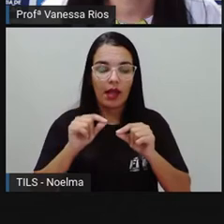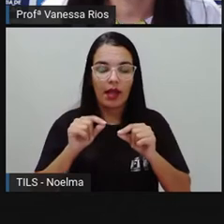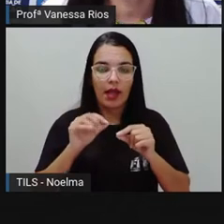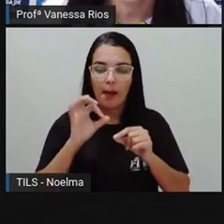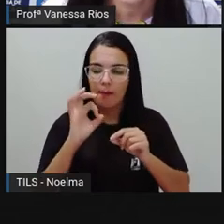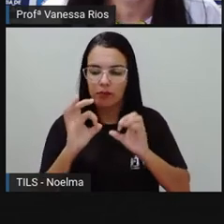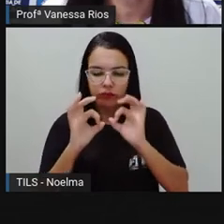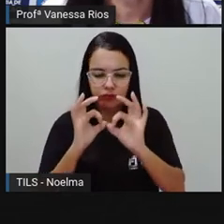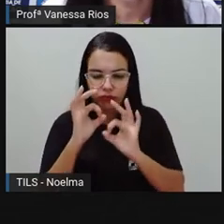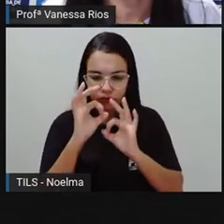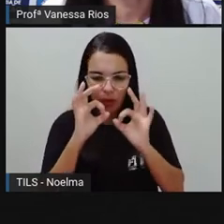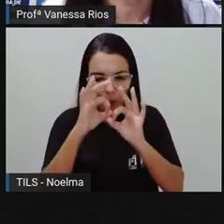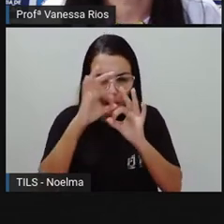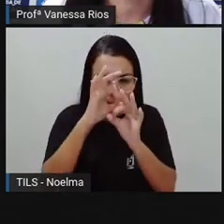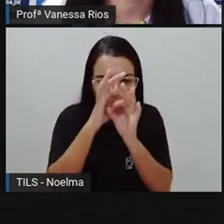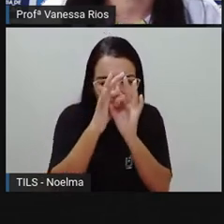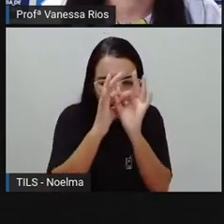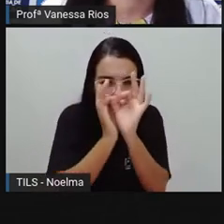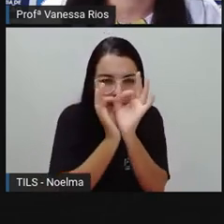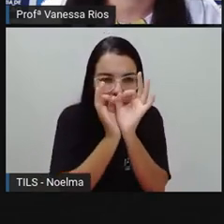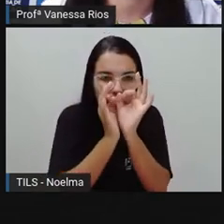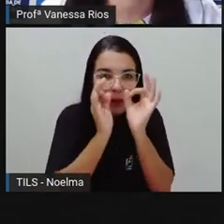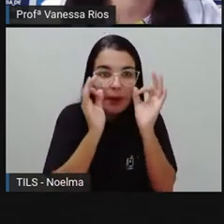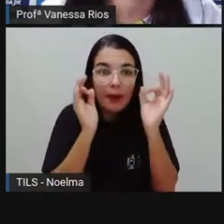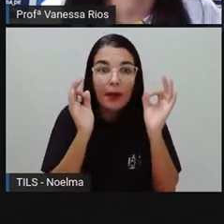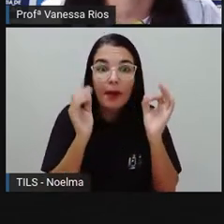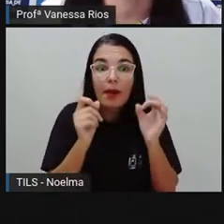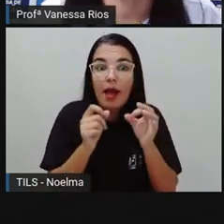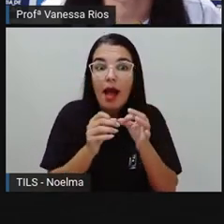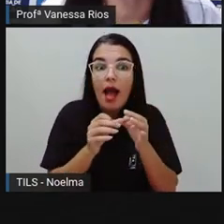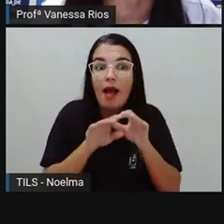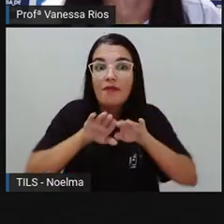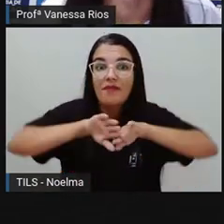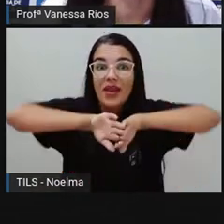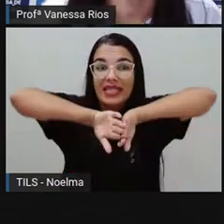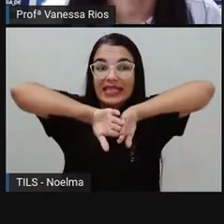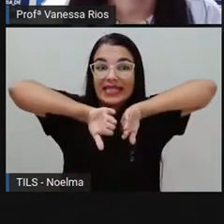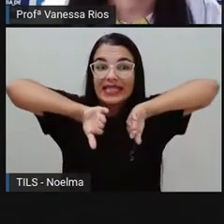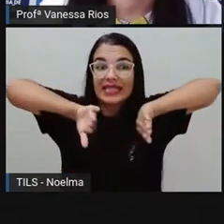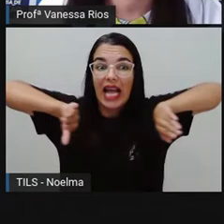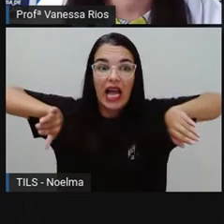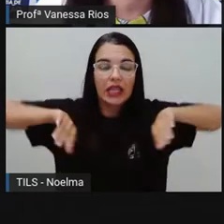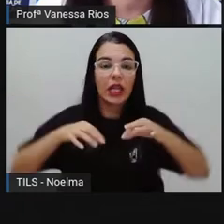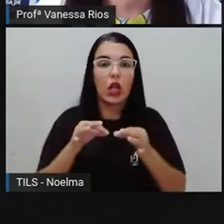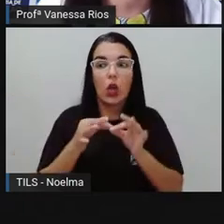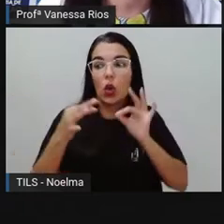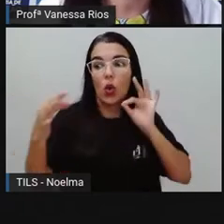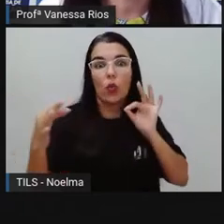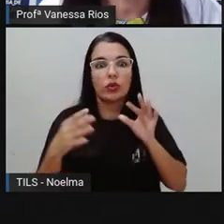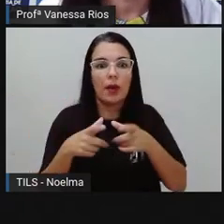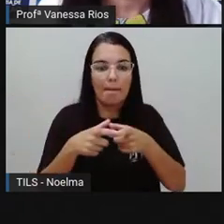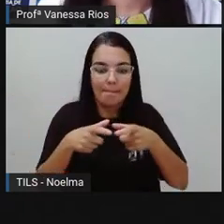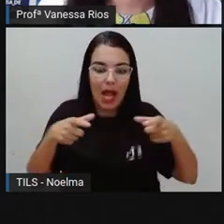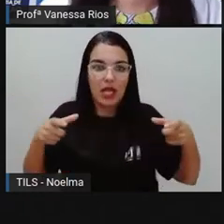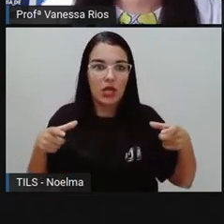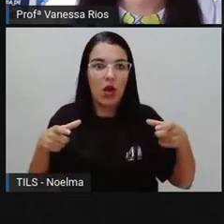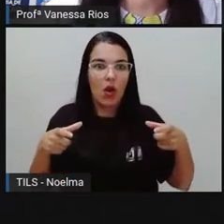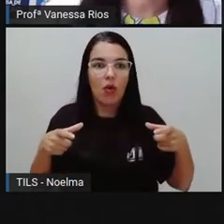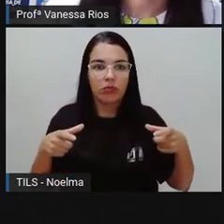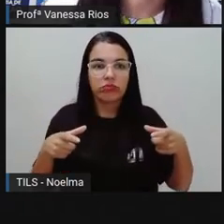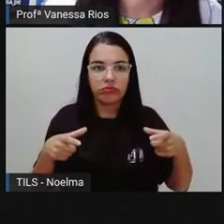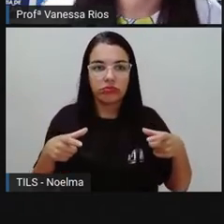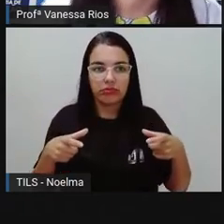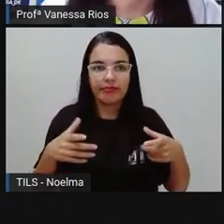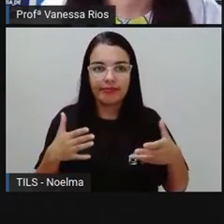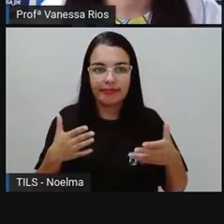moléculas da água no estado gasoso, elas ficam muito afastadas umas das outras. Existe um espaço maior, muito